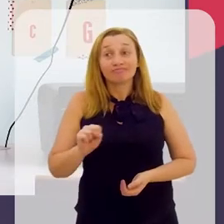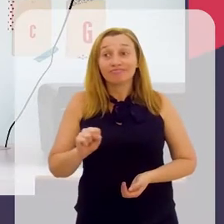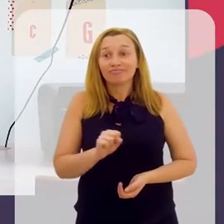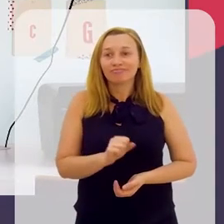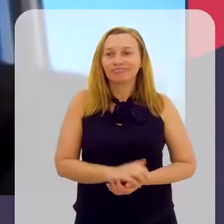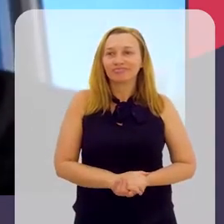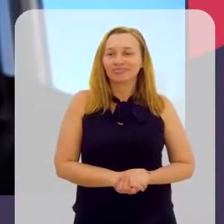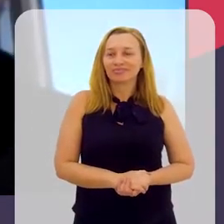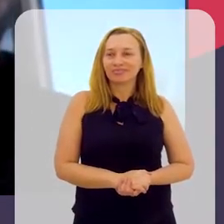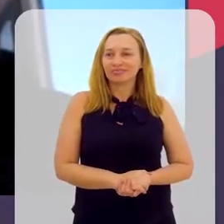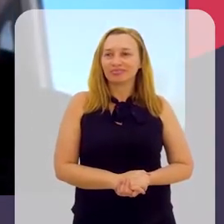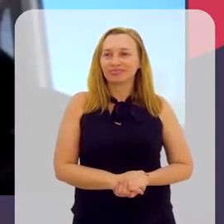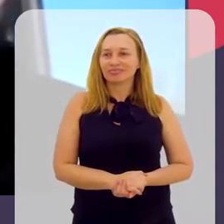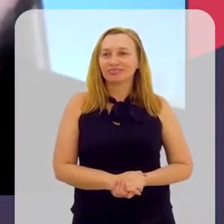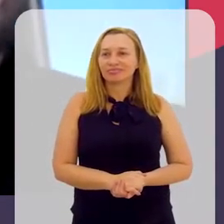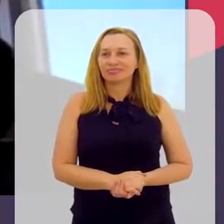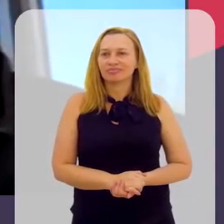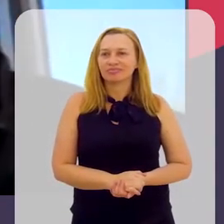Sim, sim.